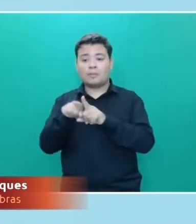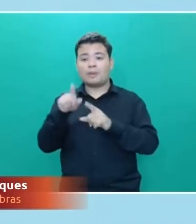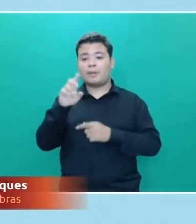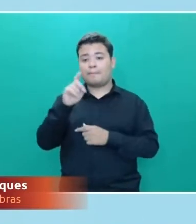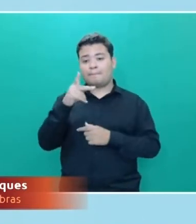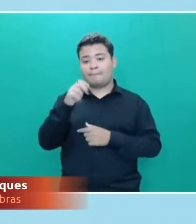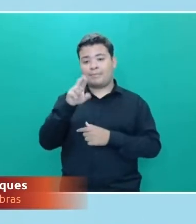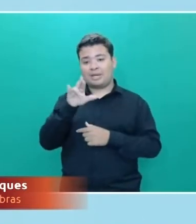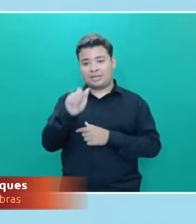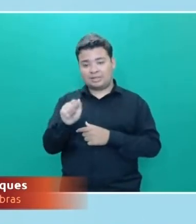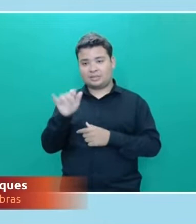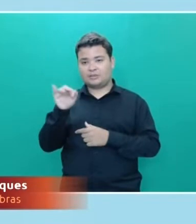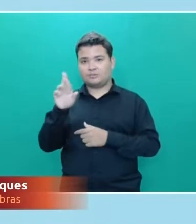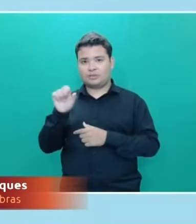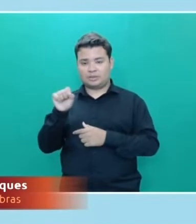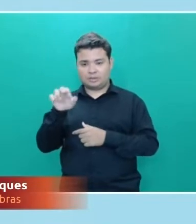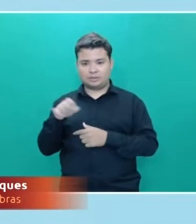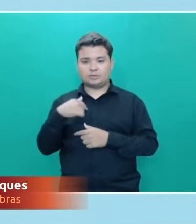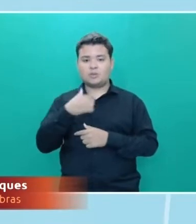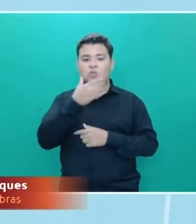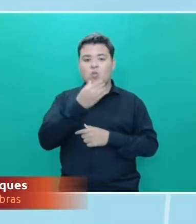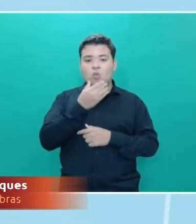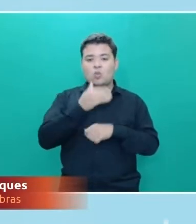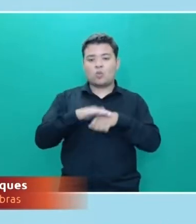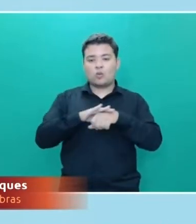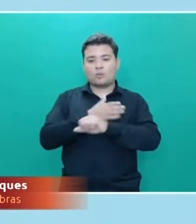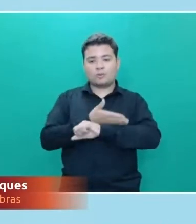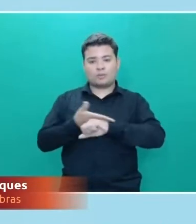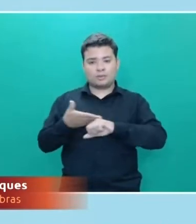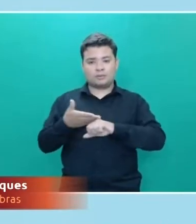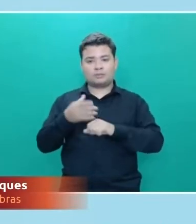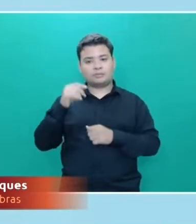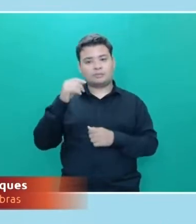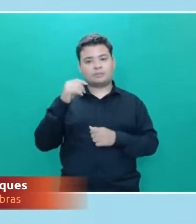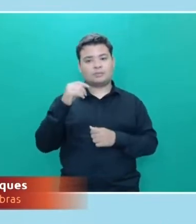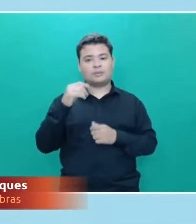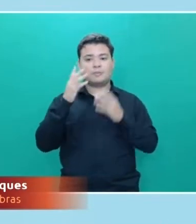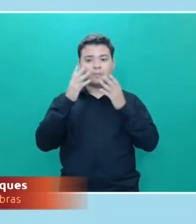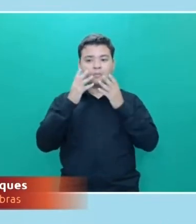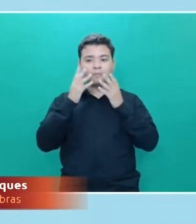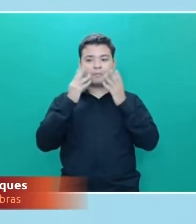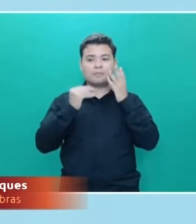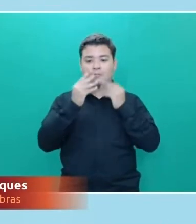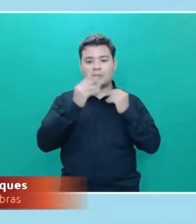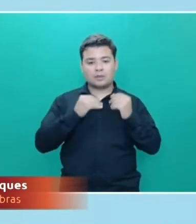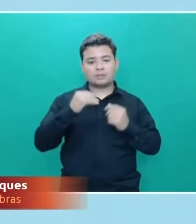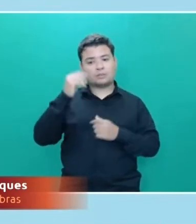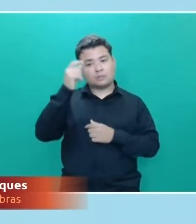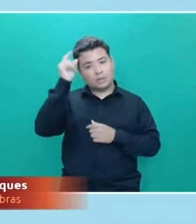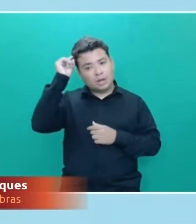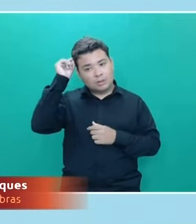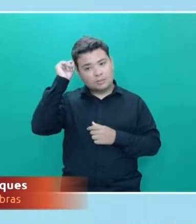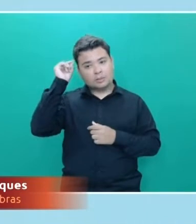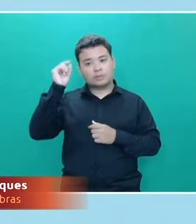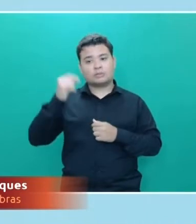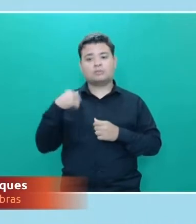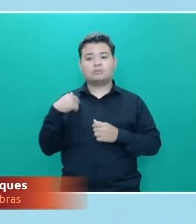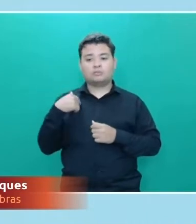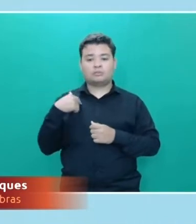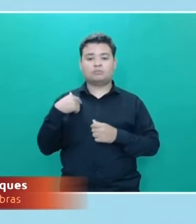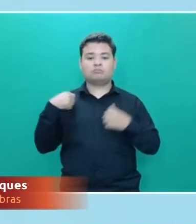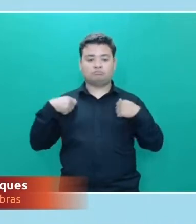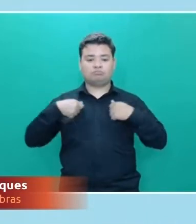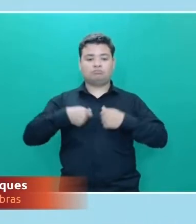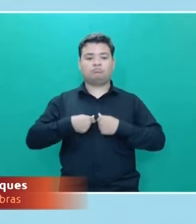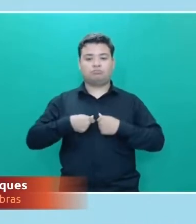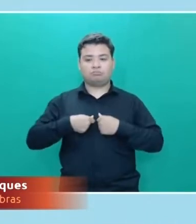homem, branco, de barba, cabelos verdes, estou de terno